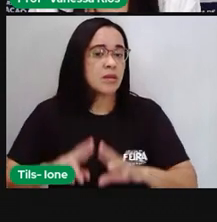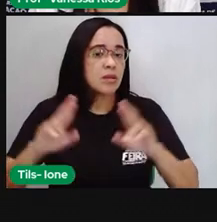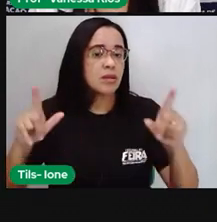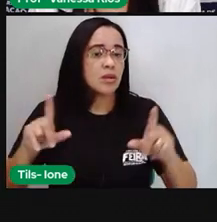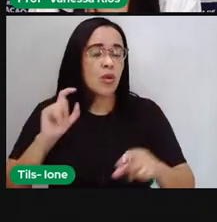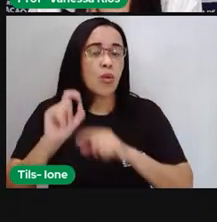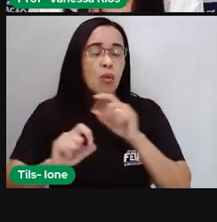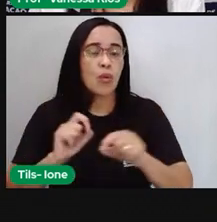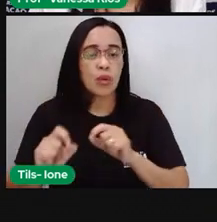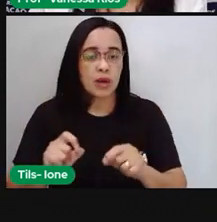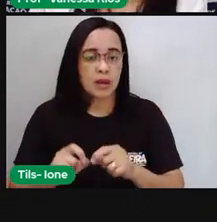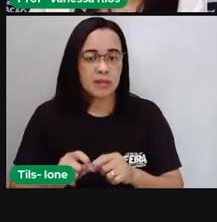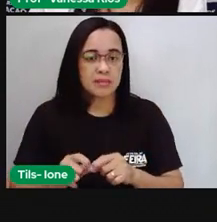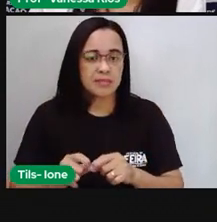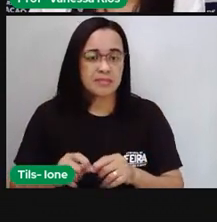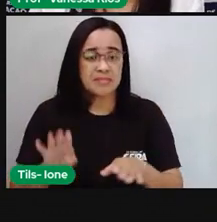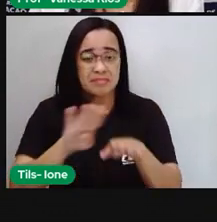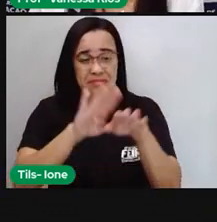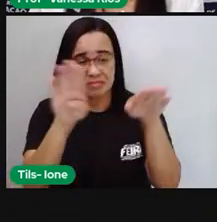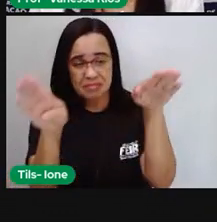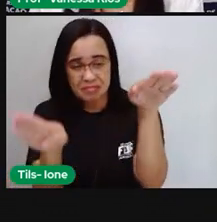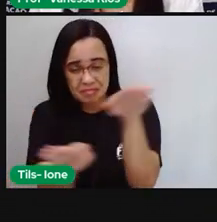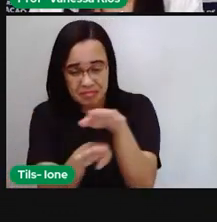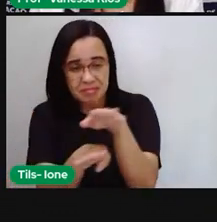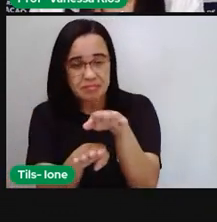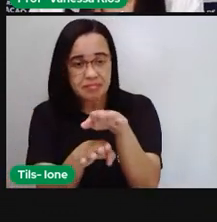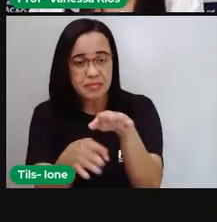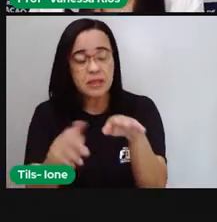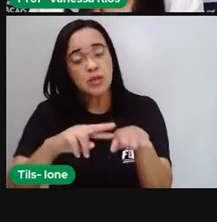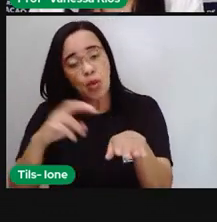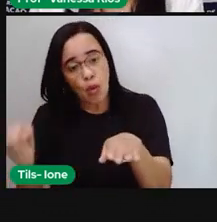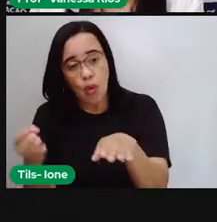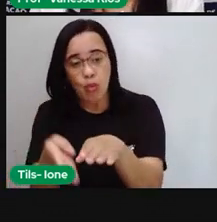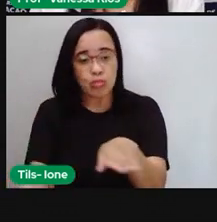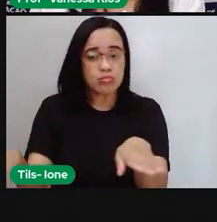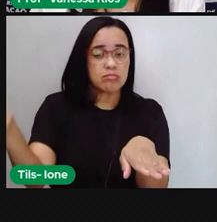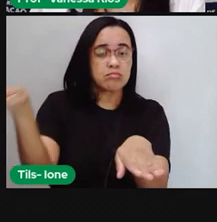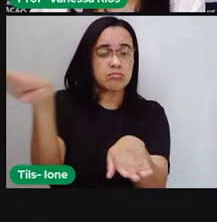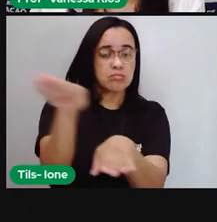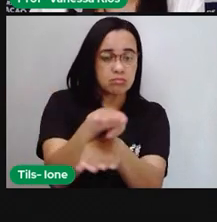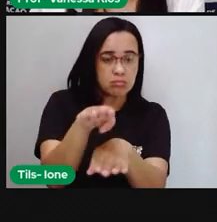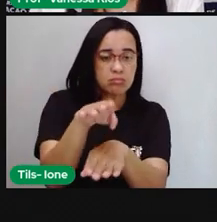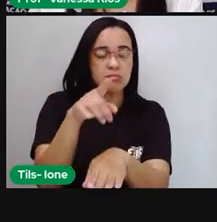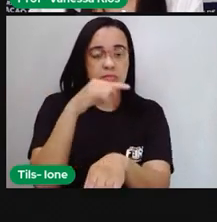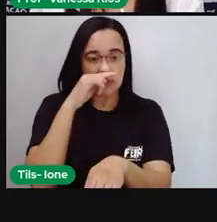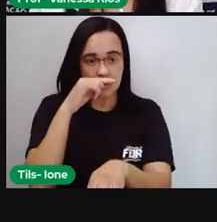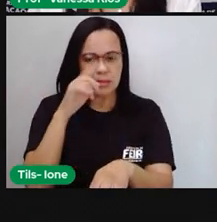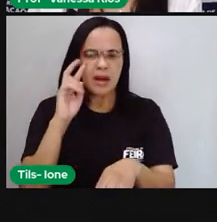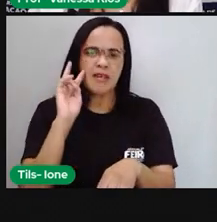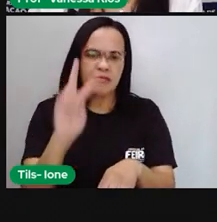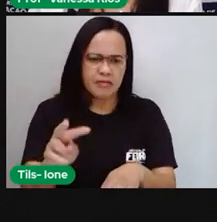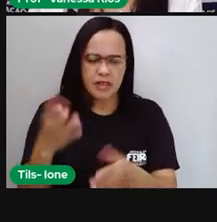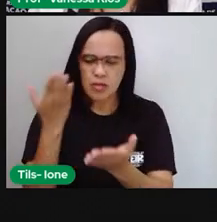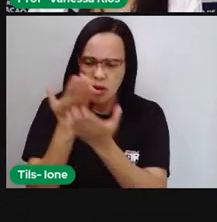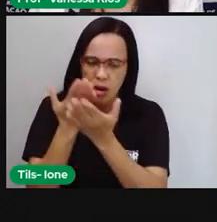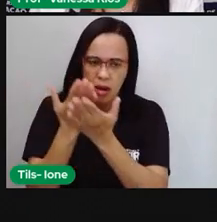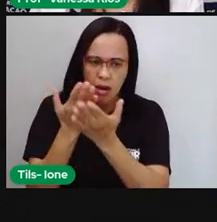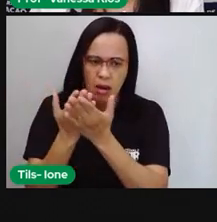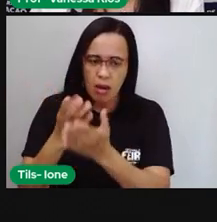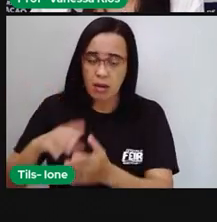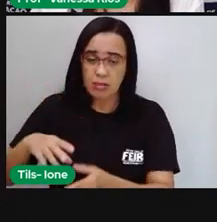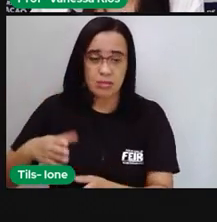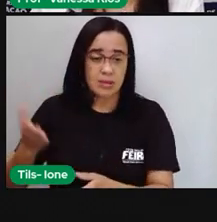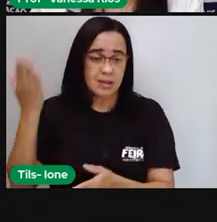inferioridade ou superioridade. A gente viu aí na aula anterior, na videoaula anterior, quando